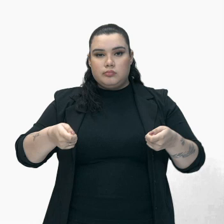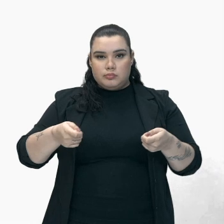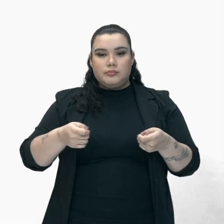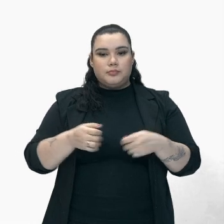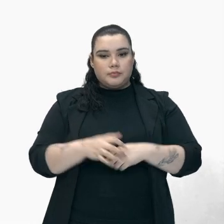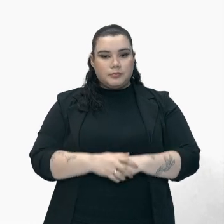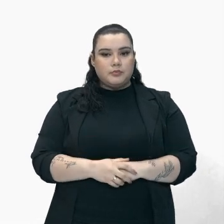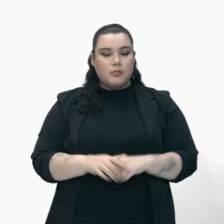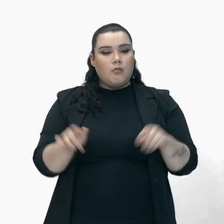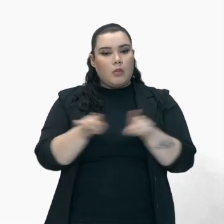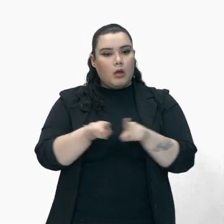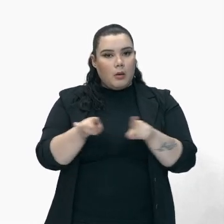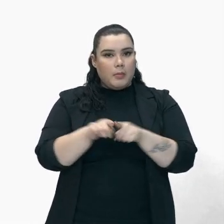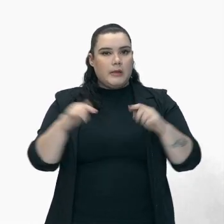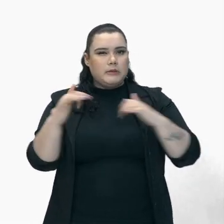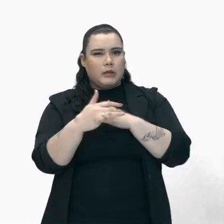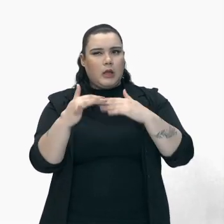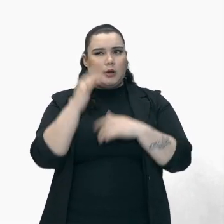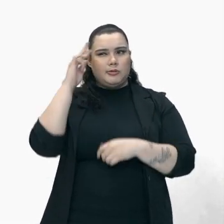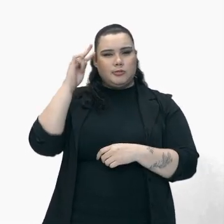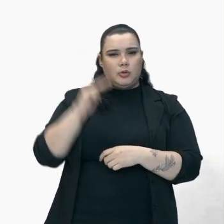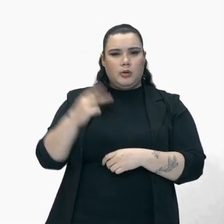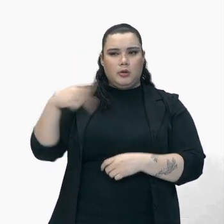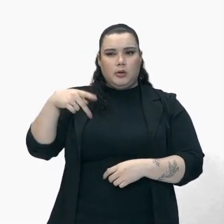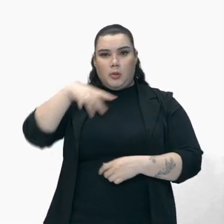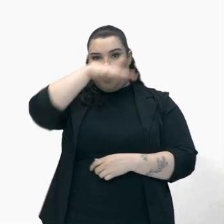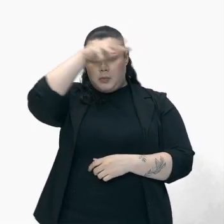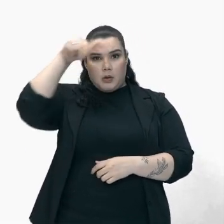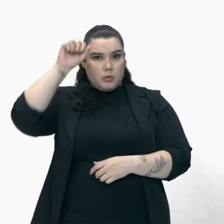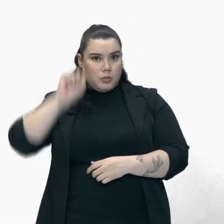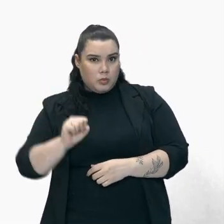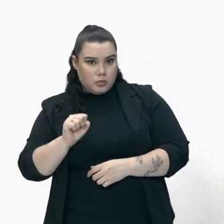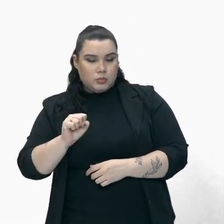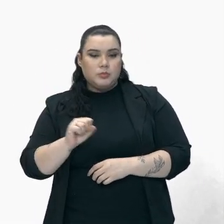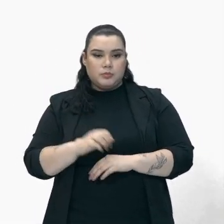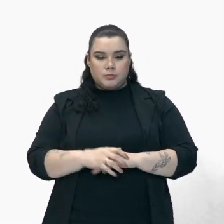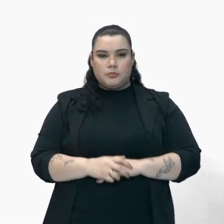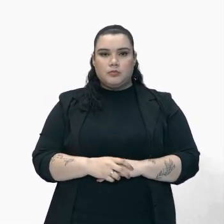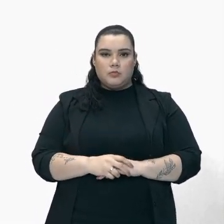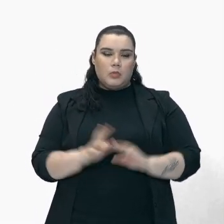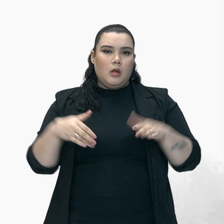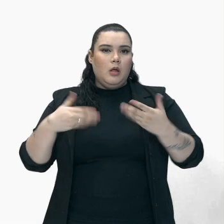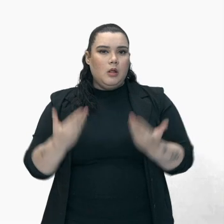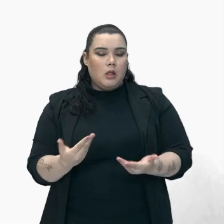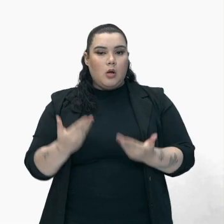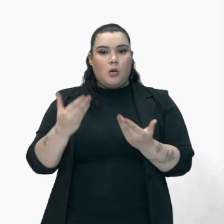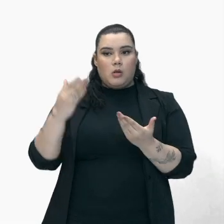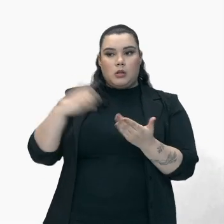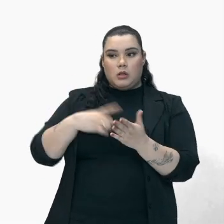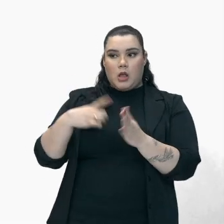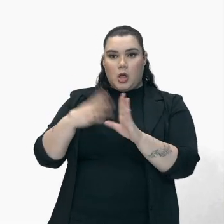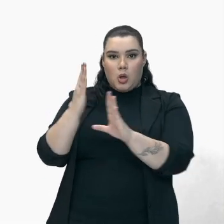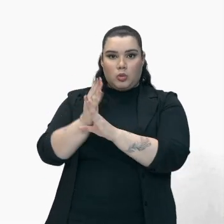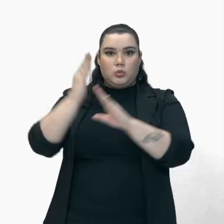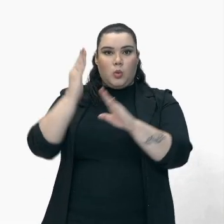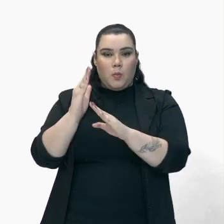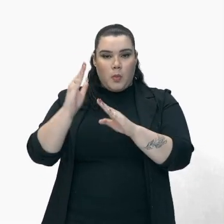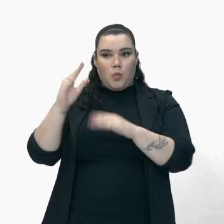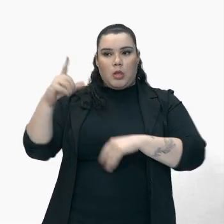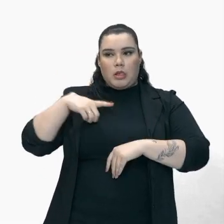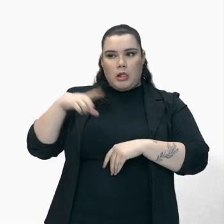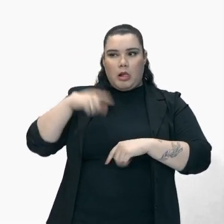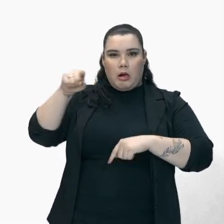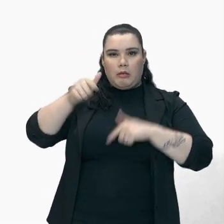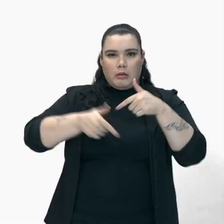Cidades históricas Do Mato Grosso Gente À medida em que Se achou ouro Nos sertões Vamos